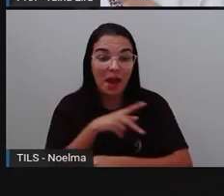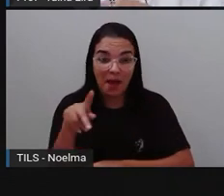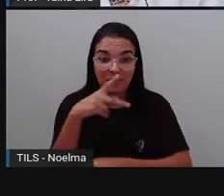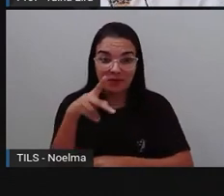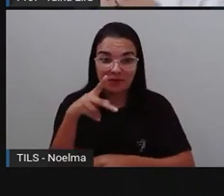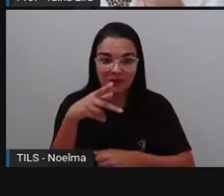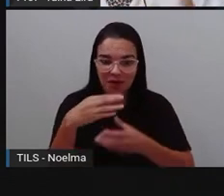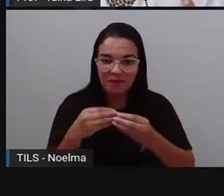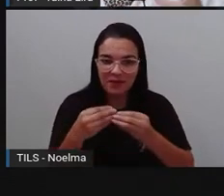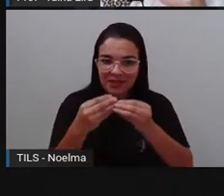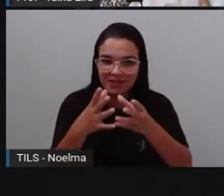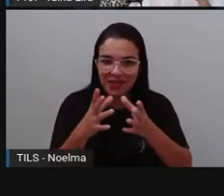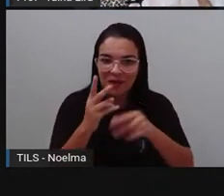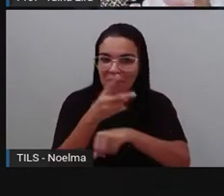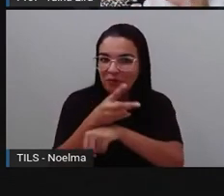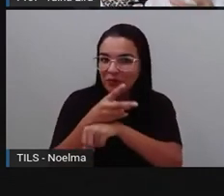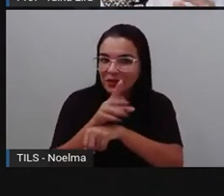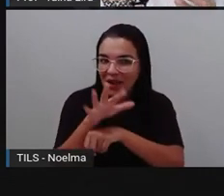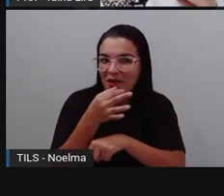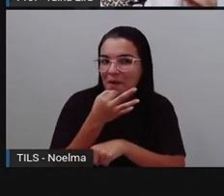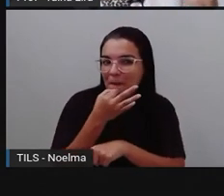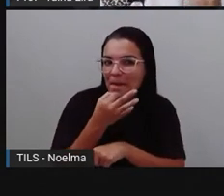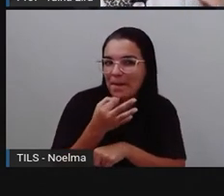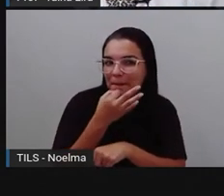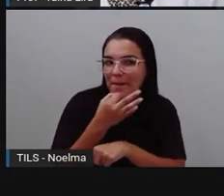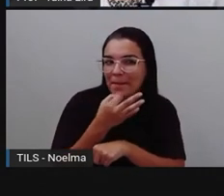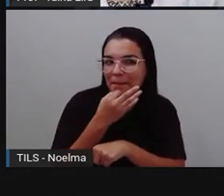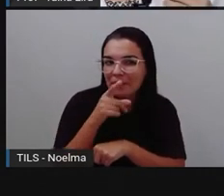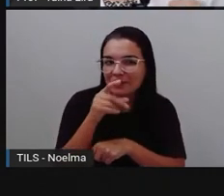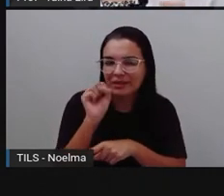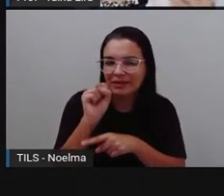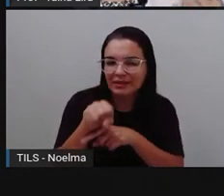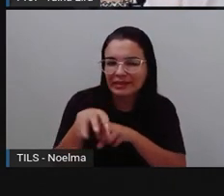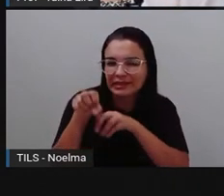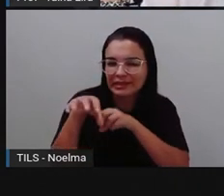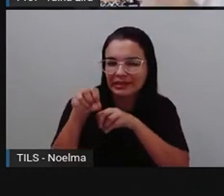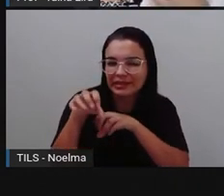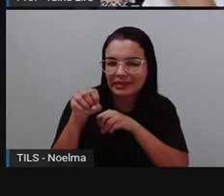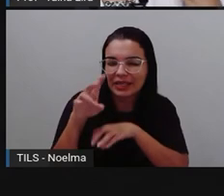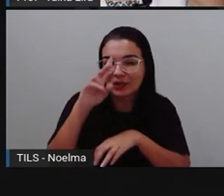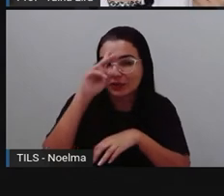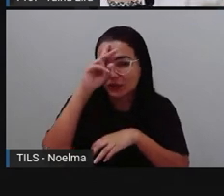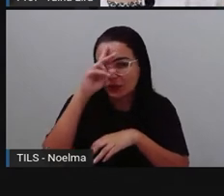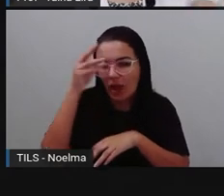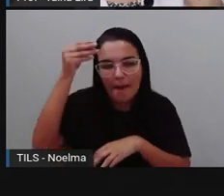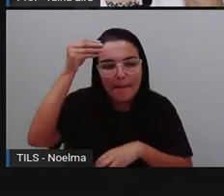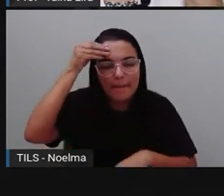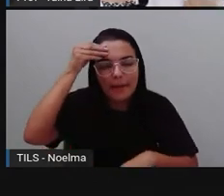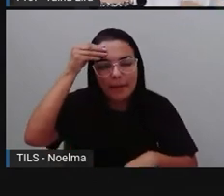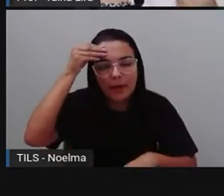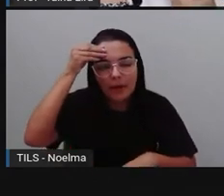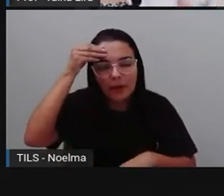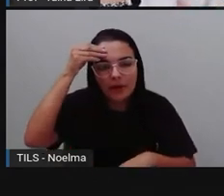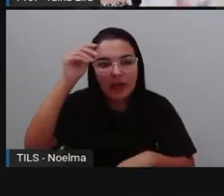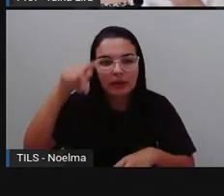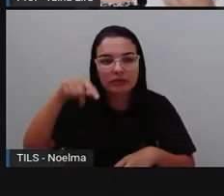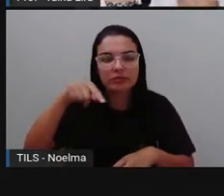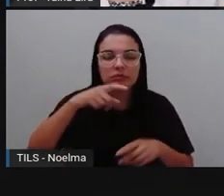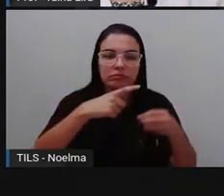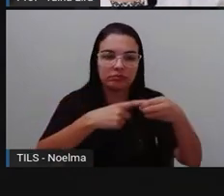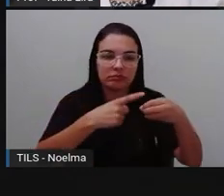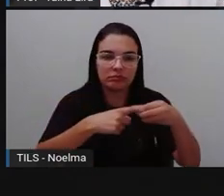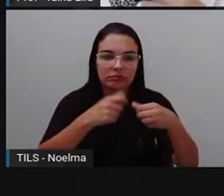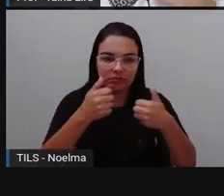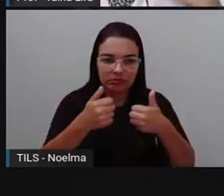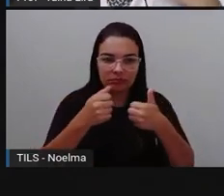esse vídeo, tá? Como sugestão, olha lá o nome. Ensino de História e Memória e Identidade Quilombola na Matinha dos Pretos.